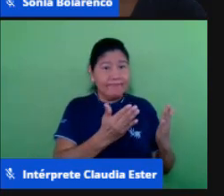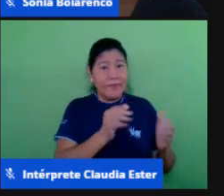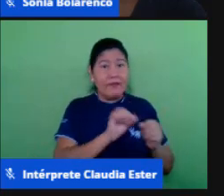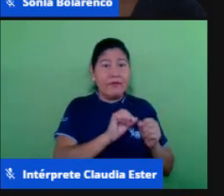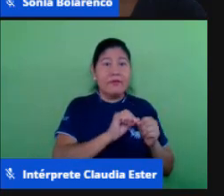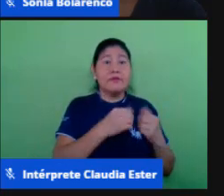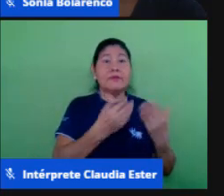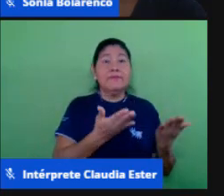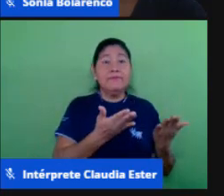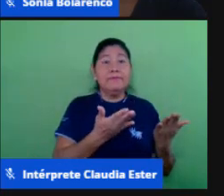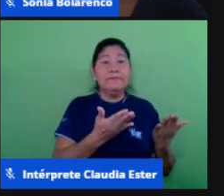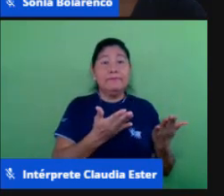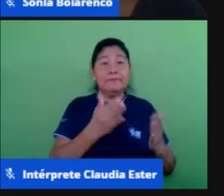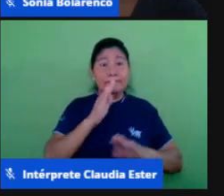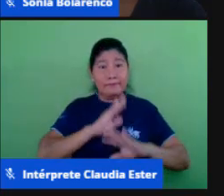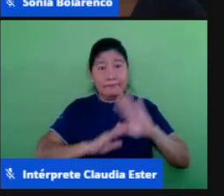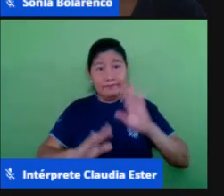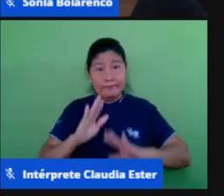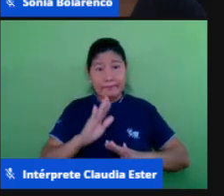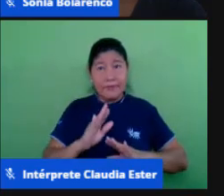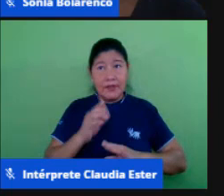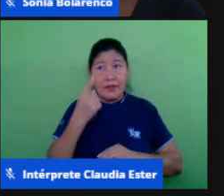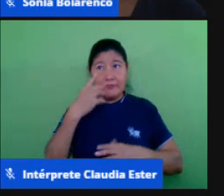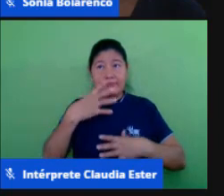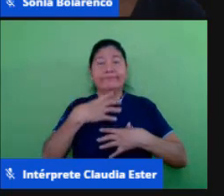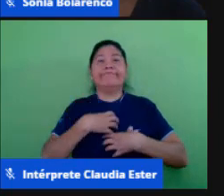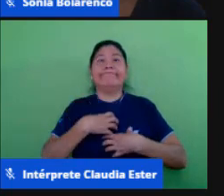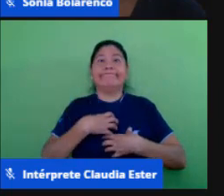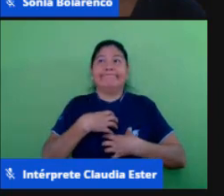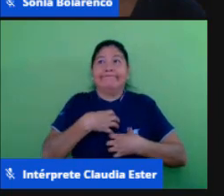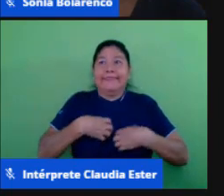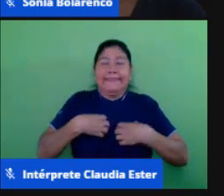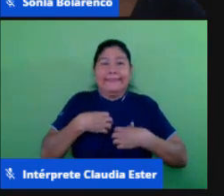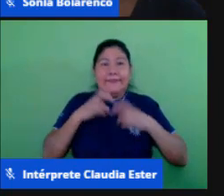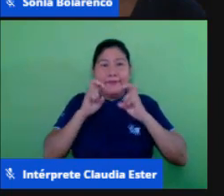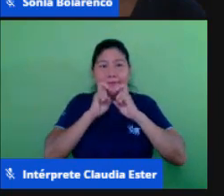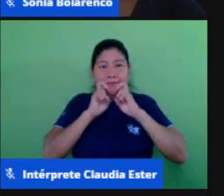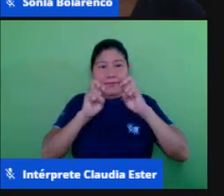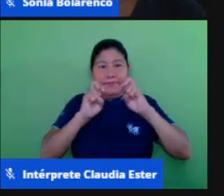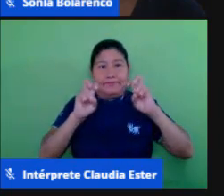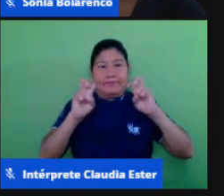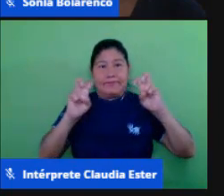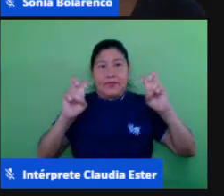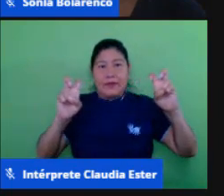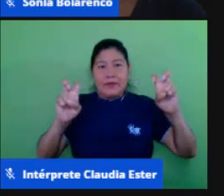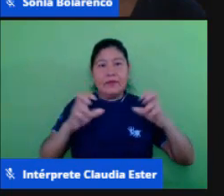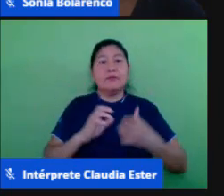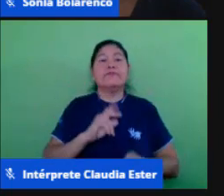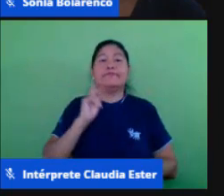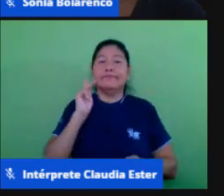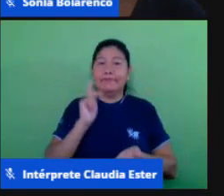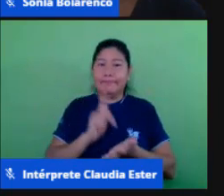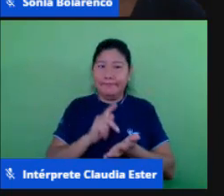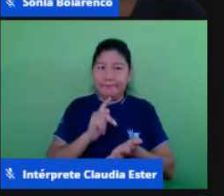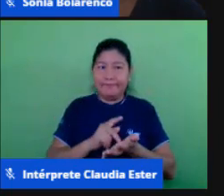com a situação do grito né eu não sei isso vão dizer esse grito